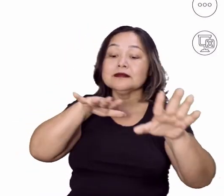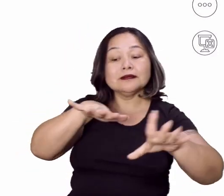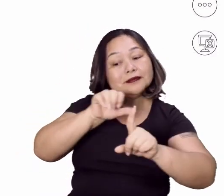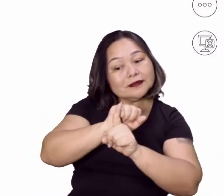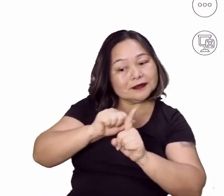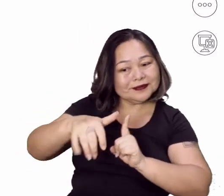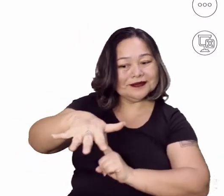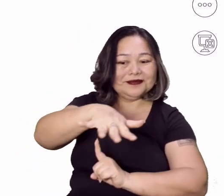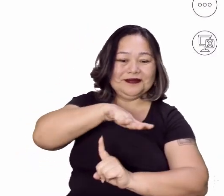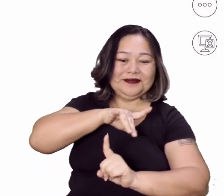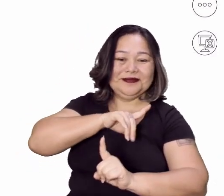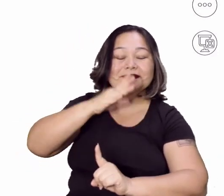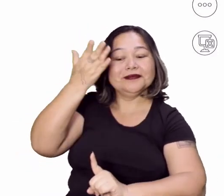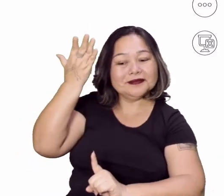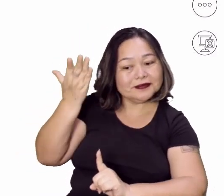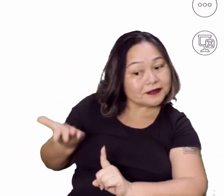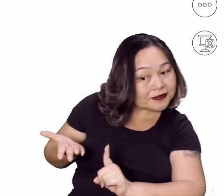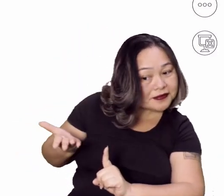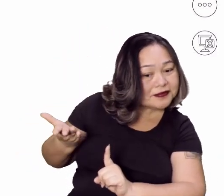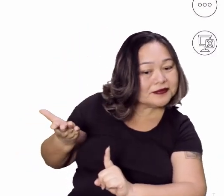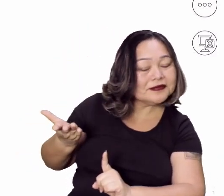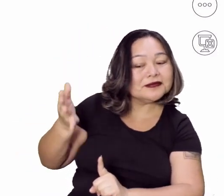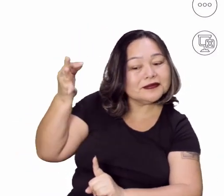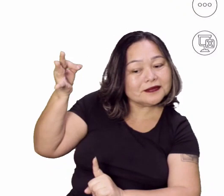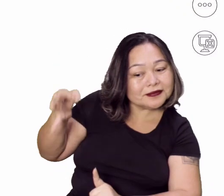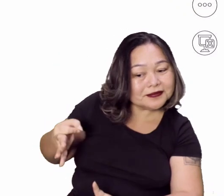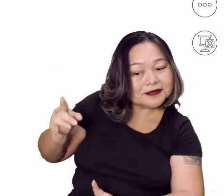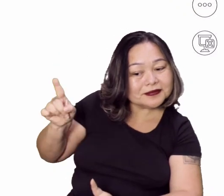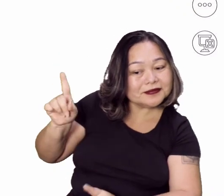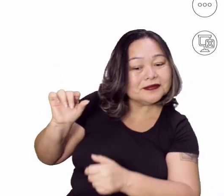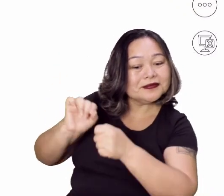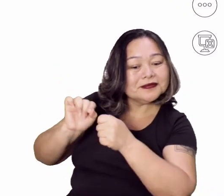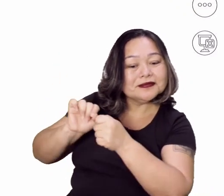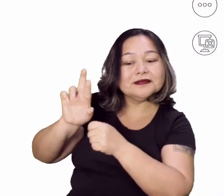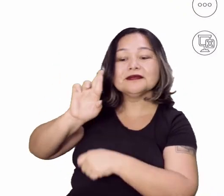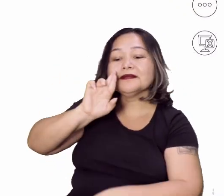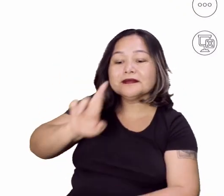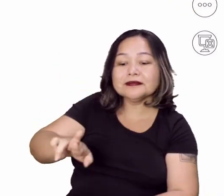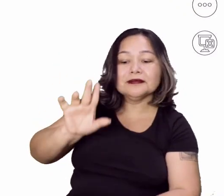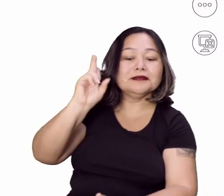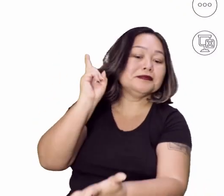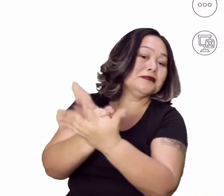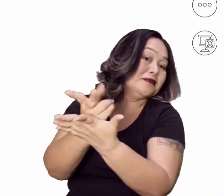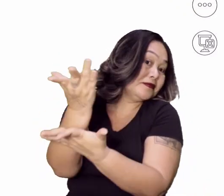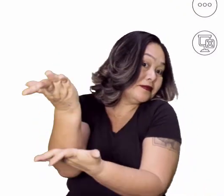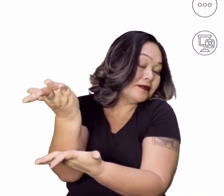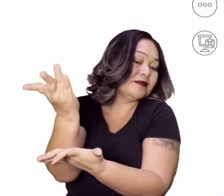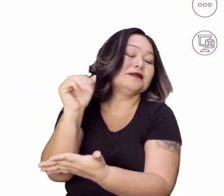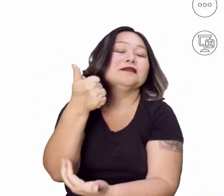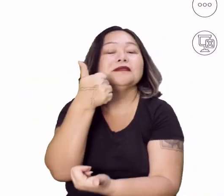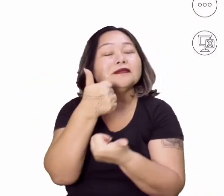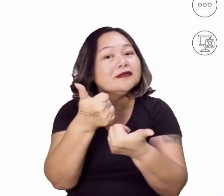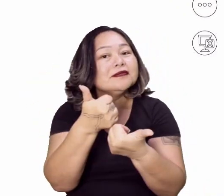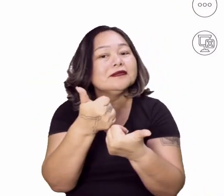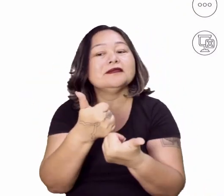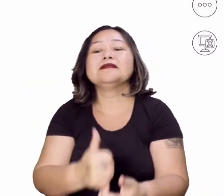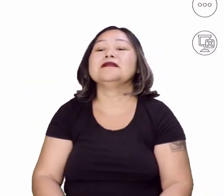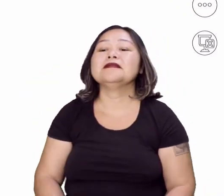movimento social, gente. Então, nada mais certo do que essa resposta mesmo. Tá bom?